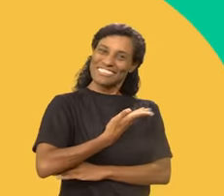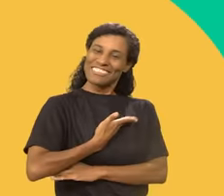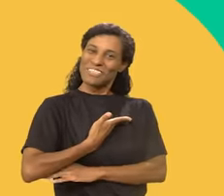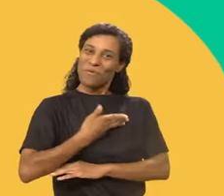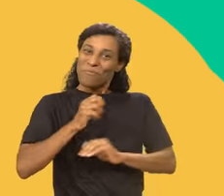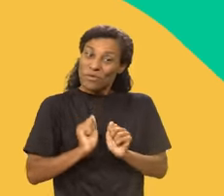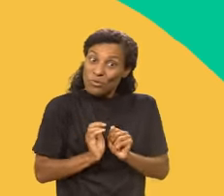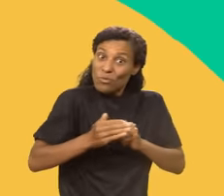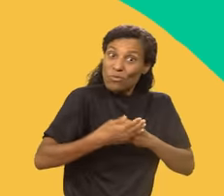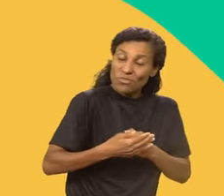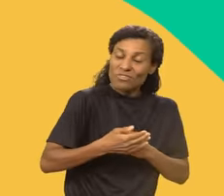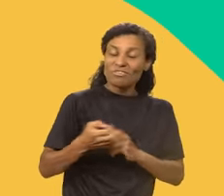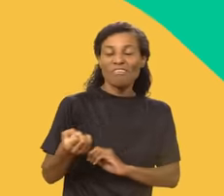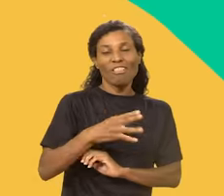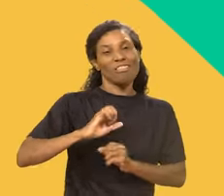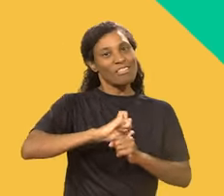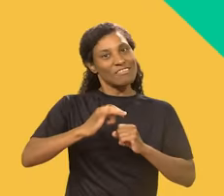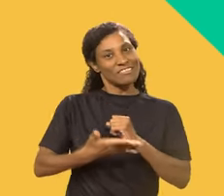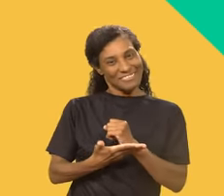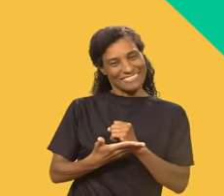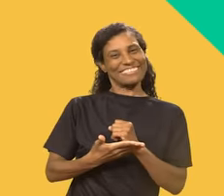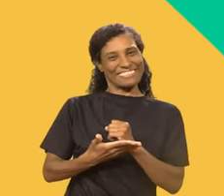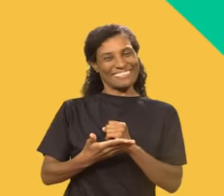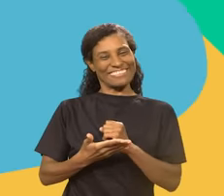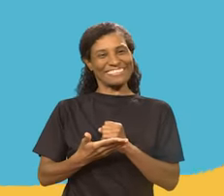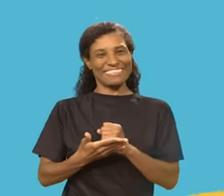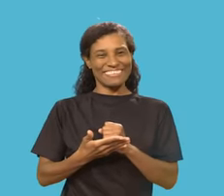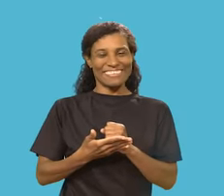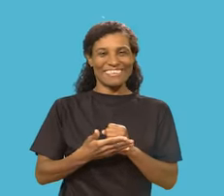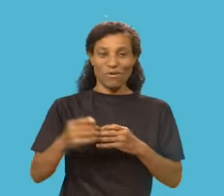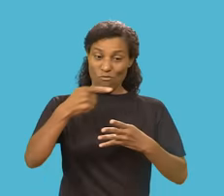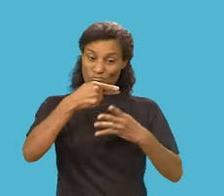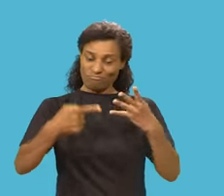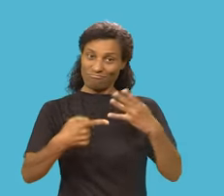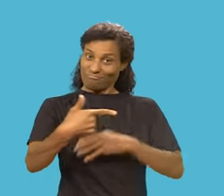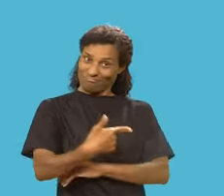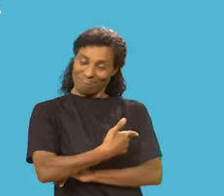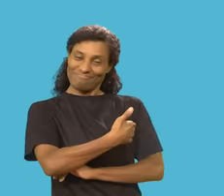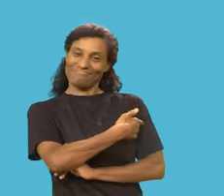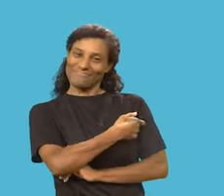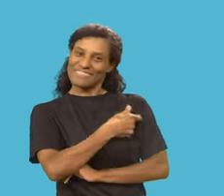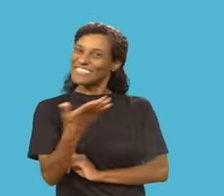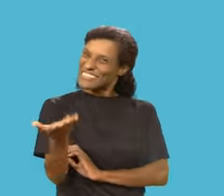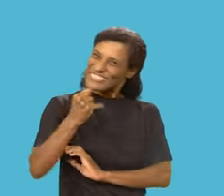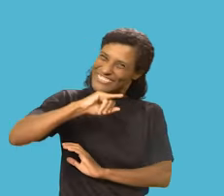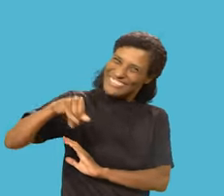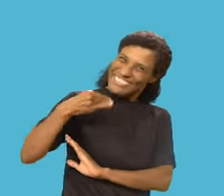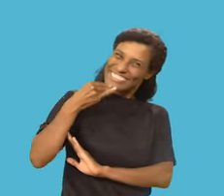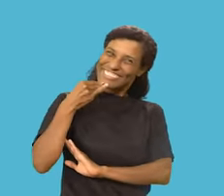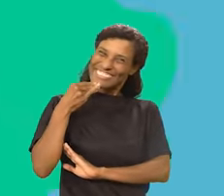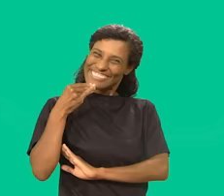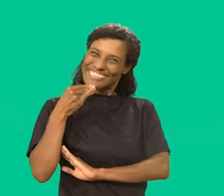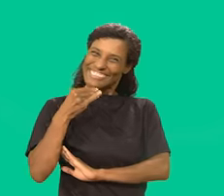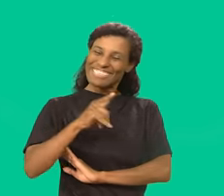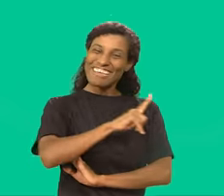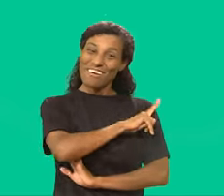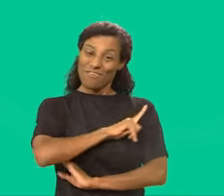mais protegidos contra a nova variante da Covid. Com as quatro doses da vacina, bora curtir.